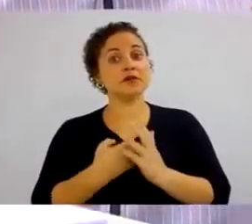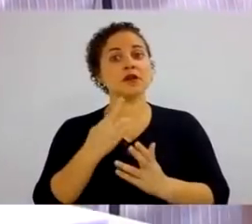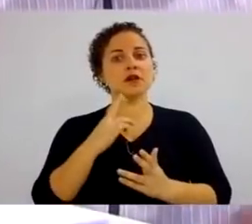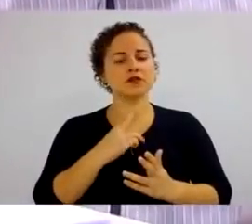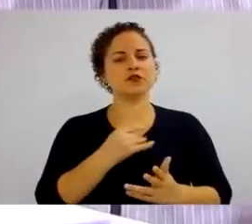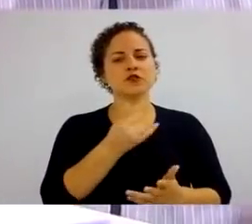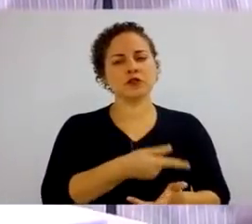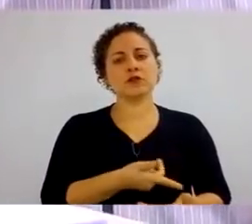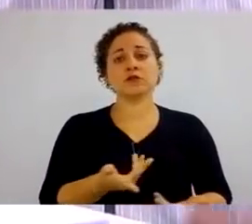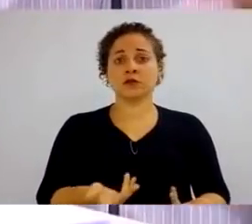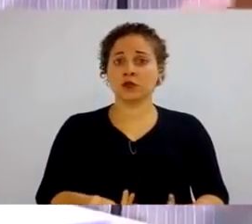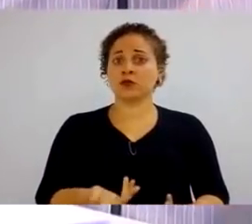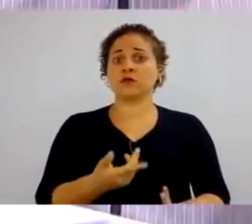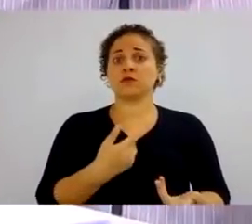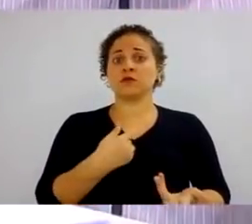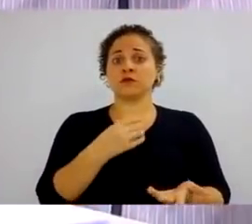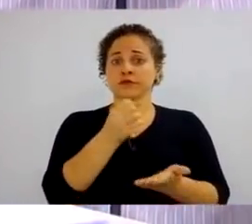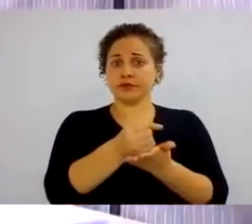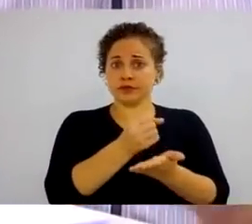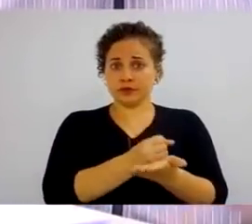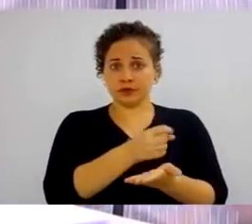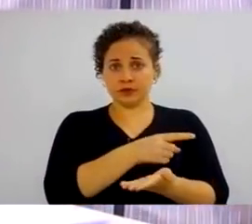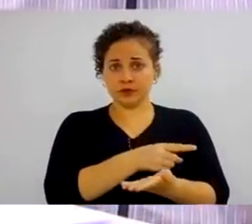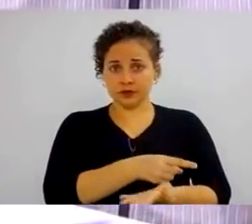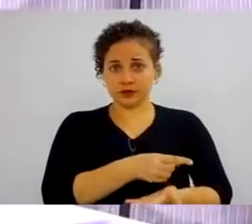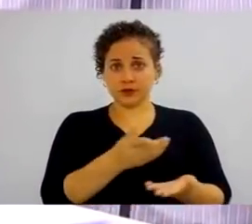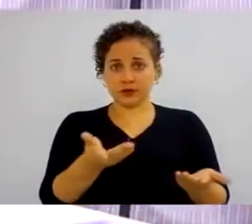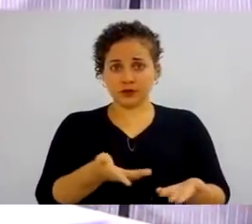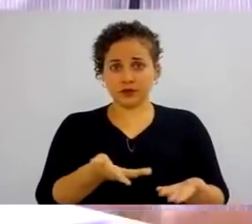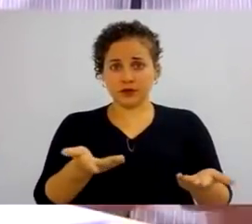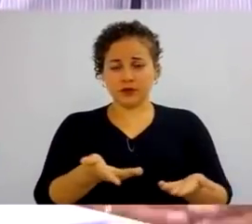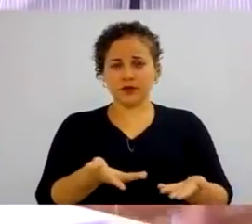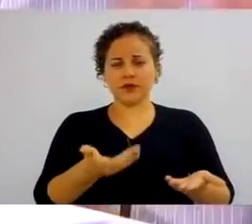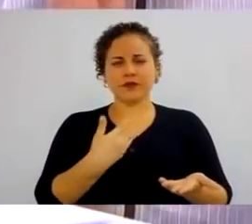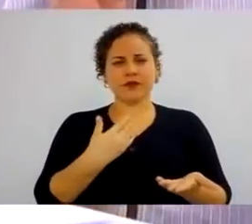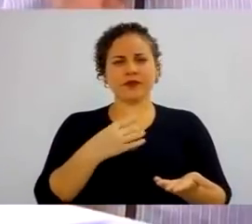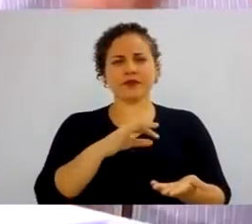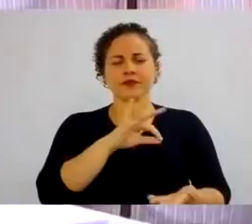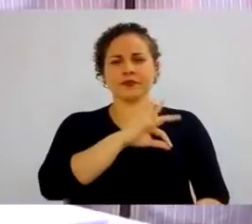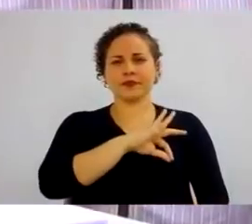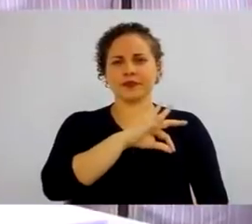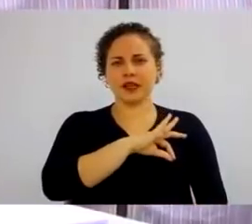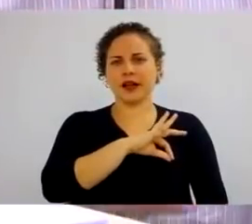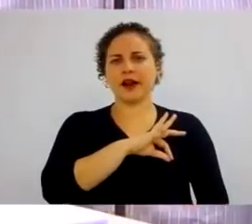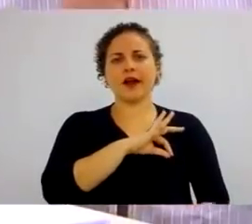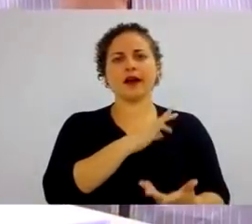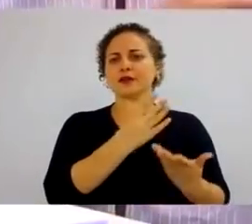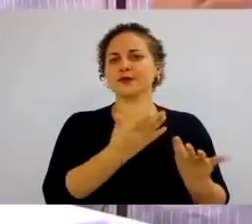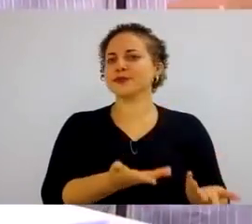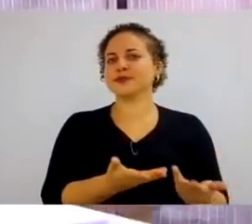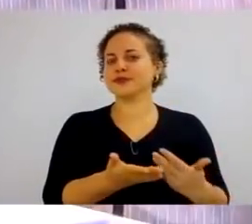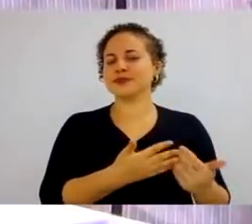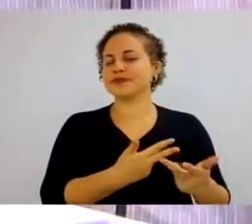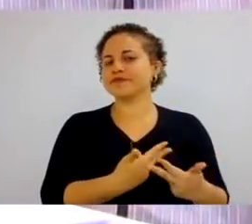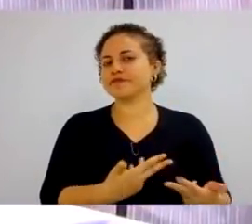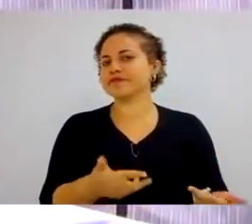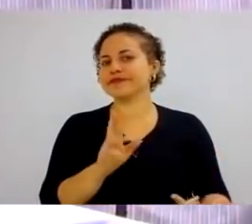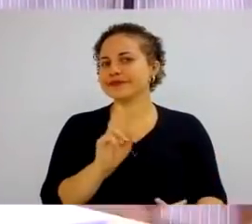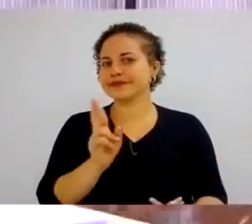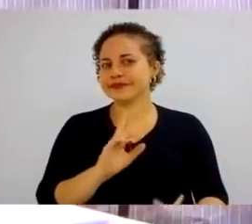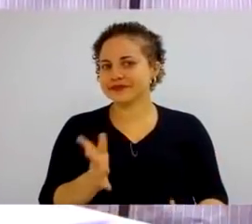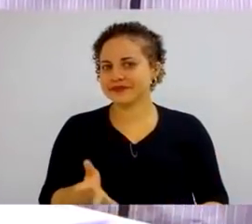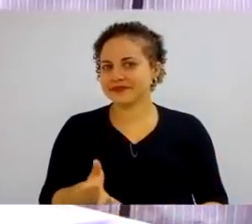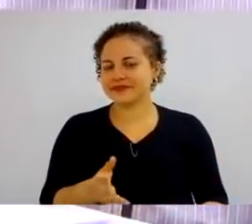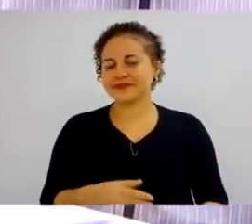dizia para esse funcionário, olha, eu estou te contratando e você vai ganhar aqui um salário X, você vai ganhar tantos reais.